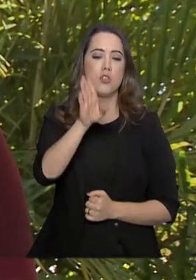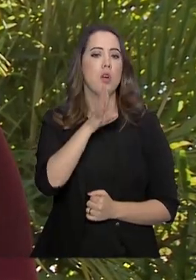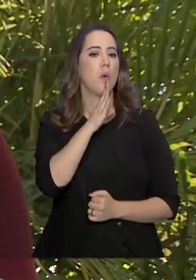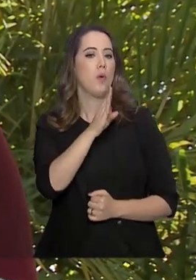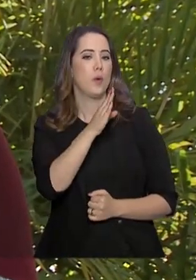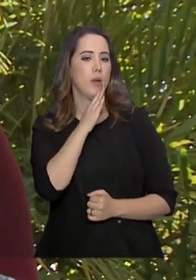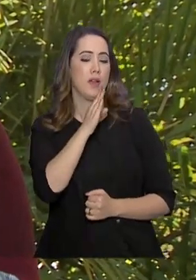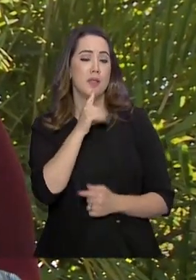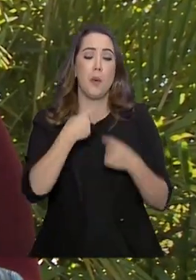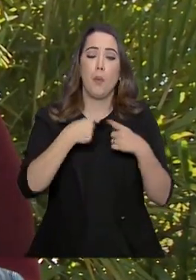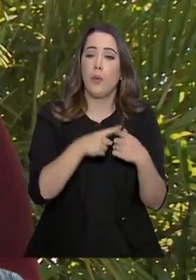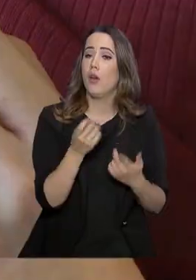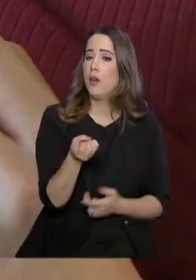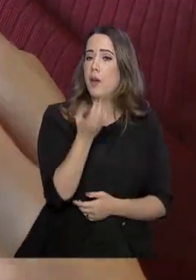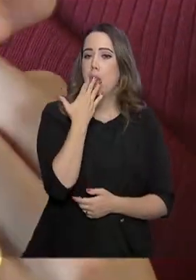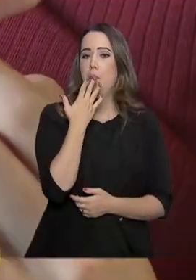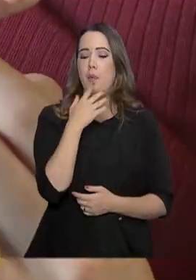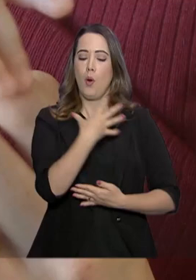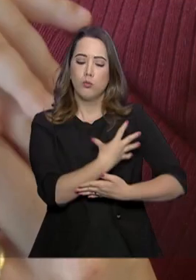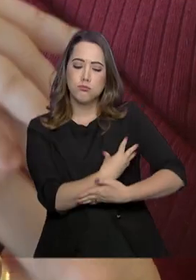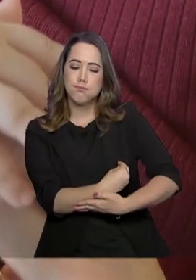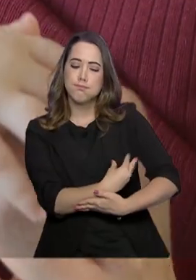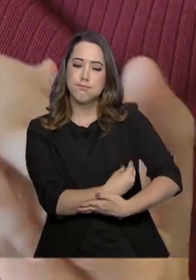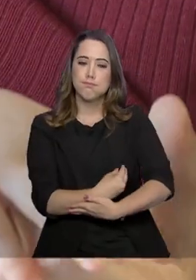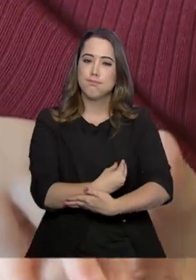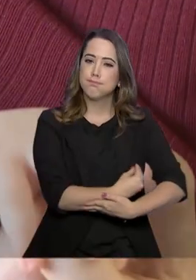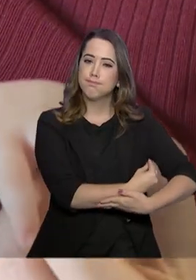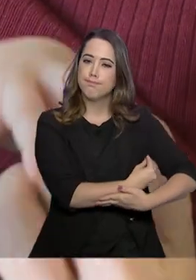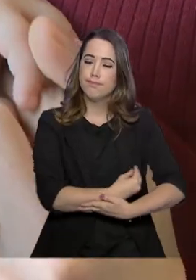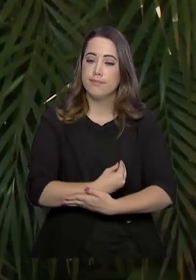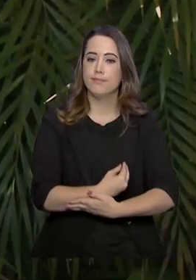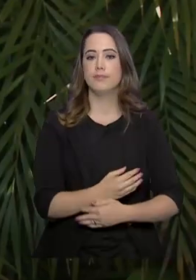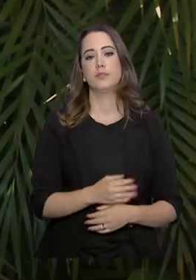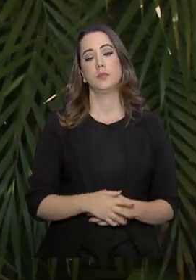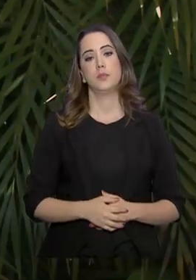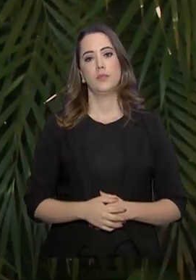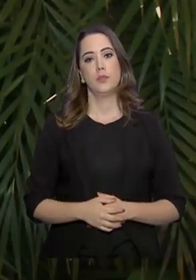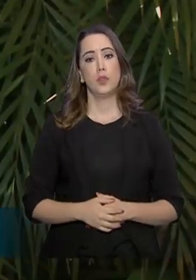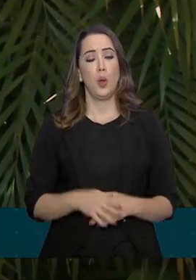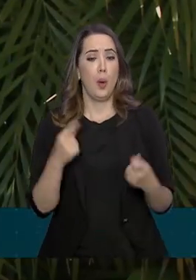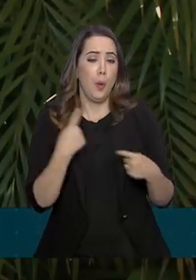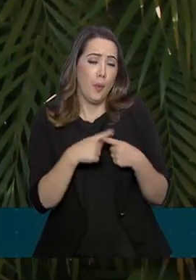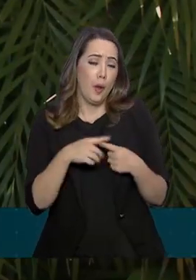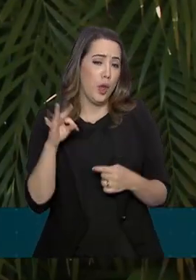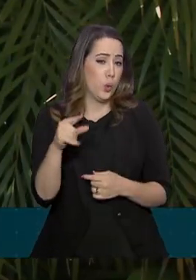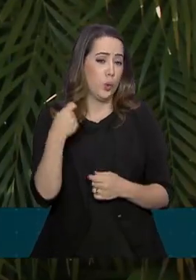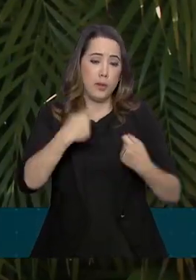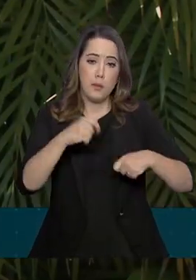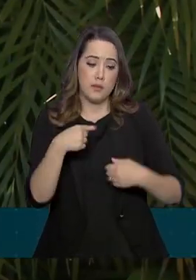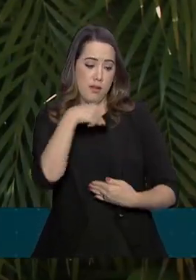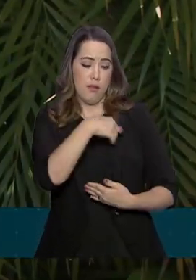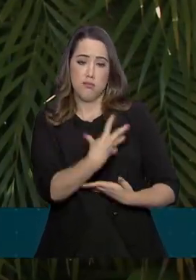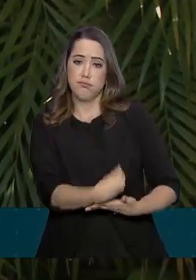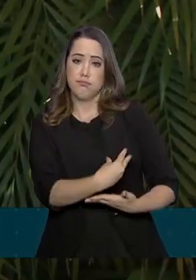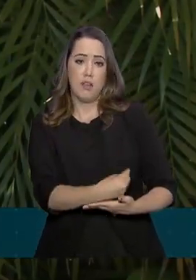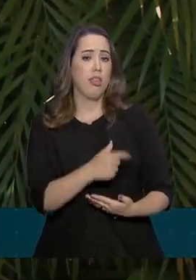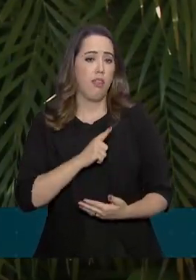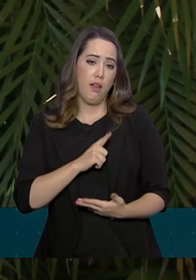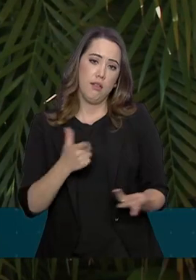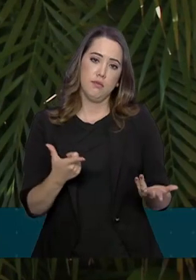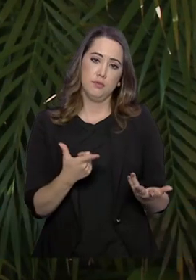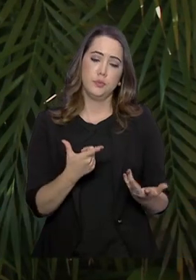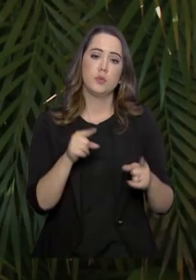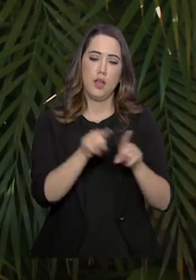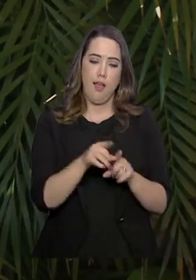conhece as vantagens que esse momento representa para os dois. Tudo que ele precisa está nesse leite materno, a saúde